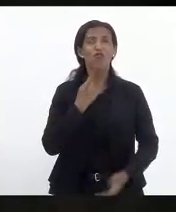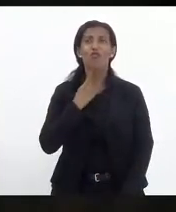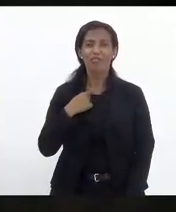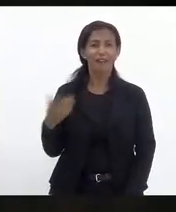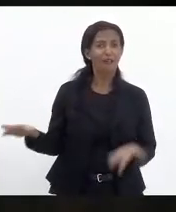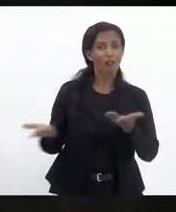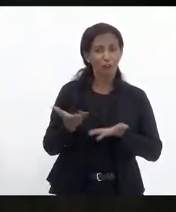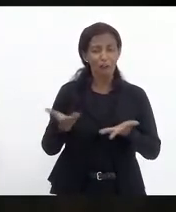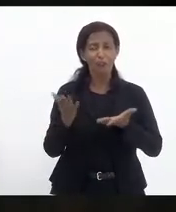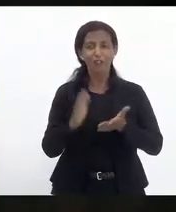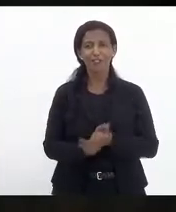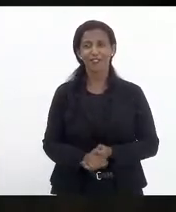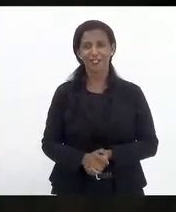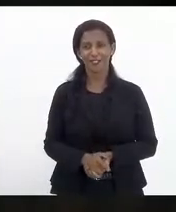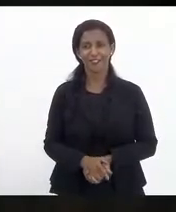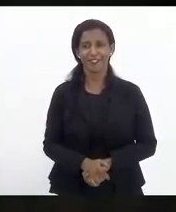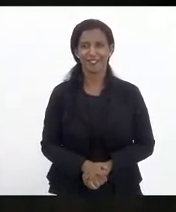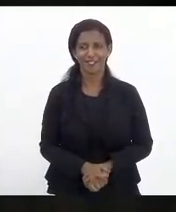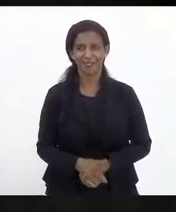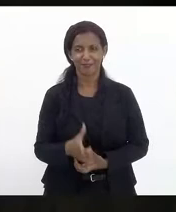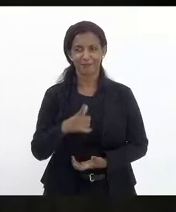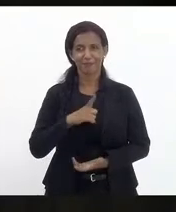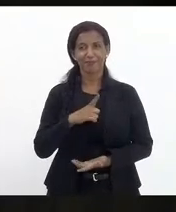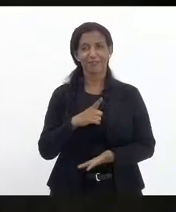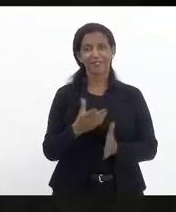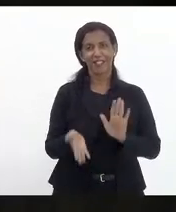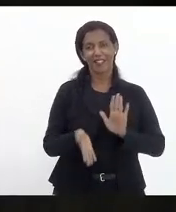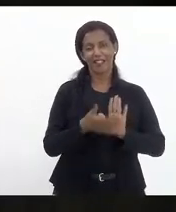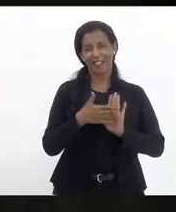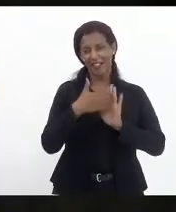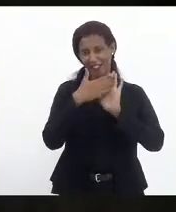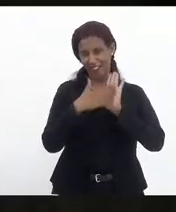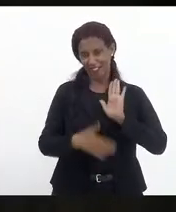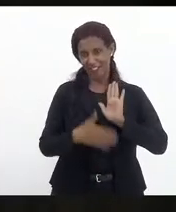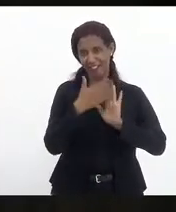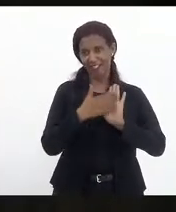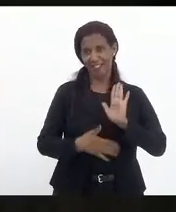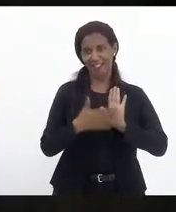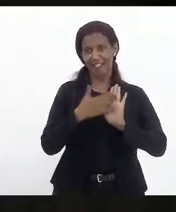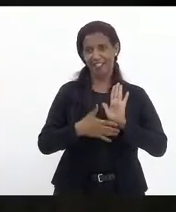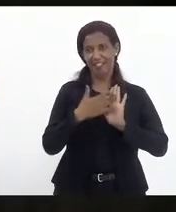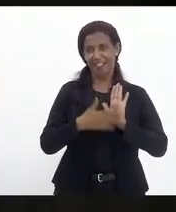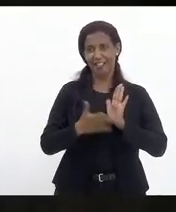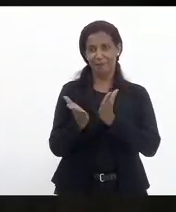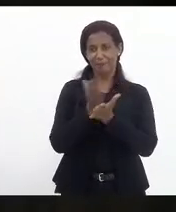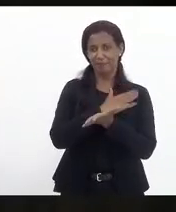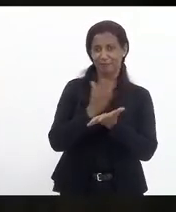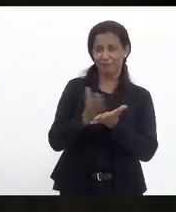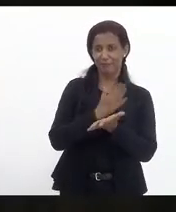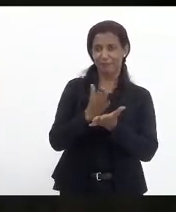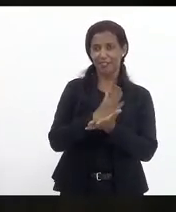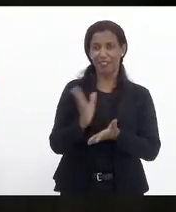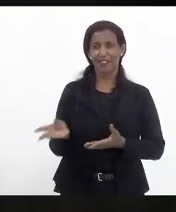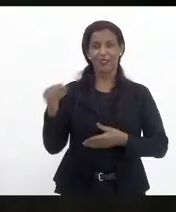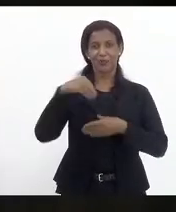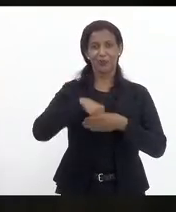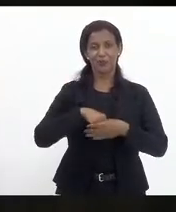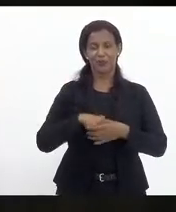há sobre a mesa requerimentos todos todos de inclusões